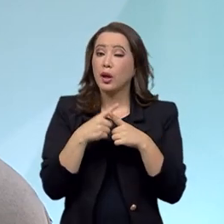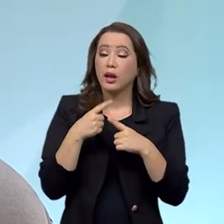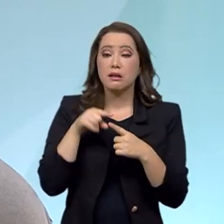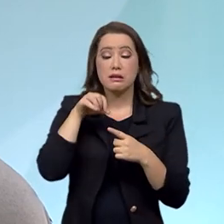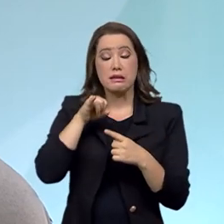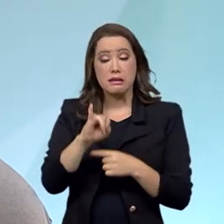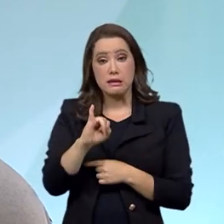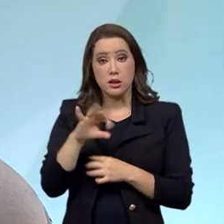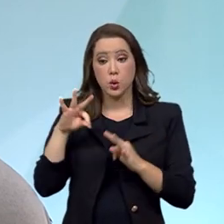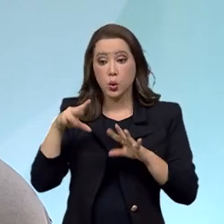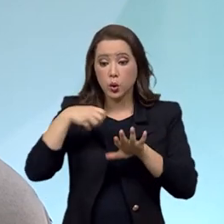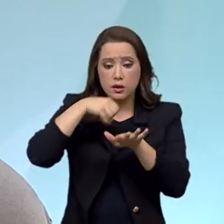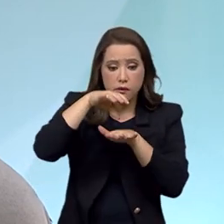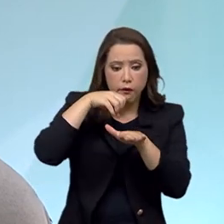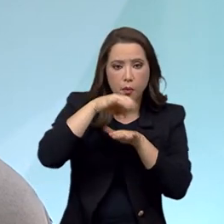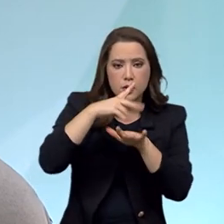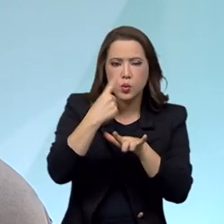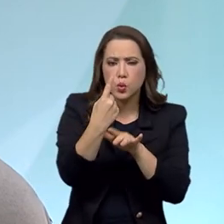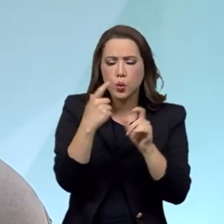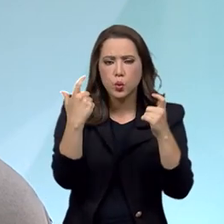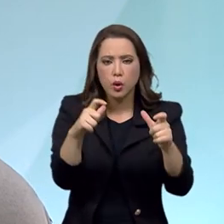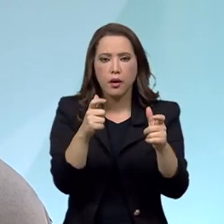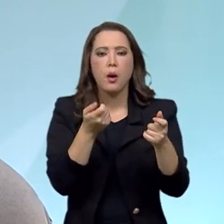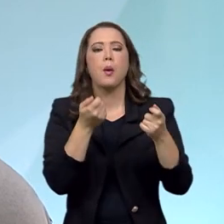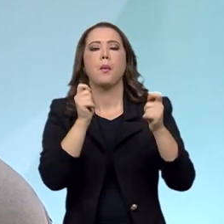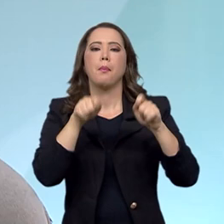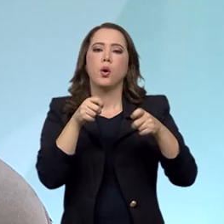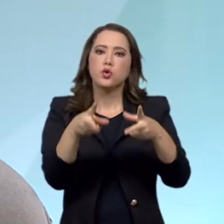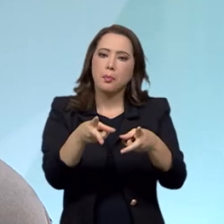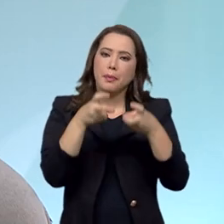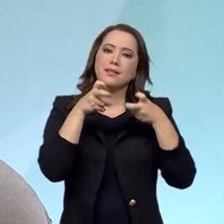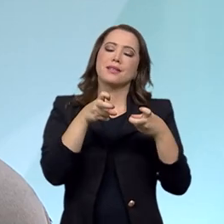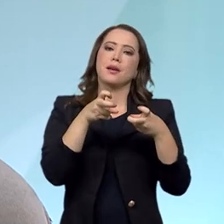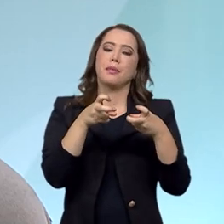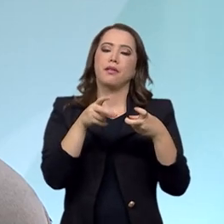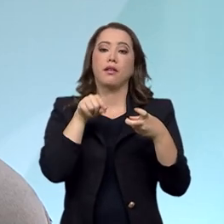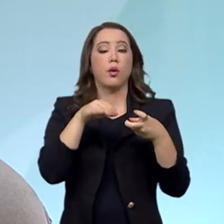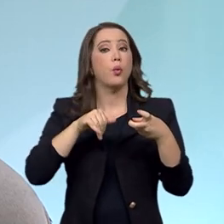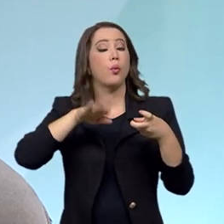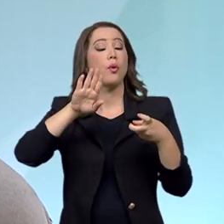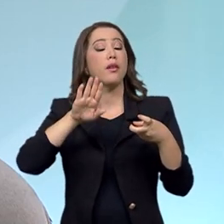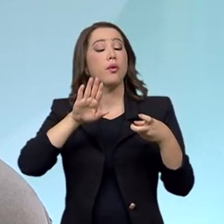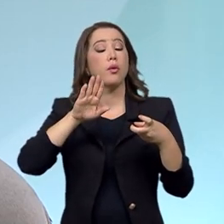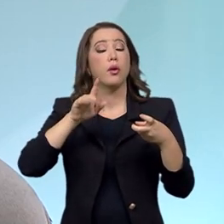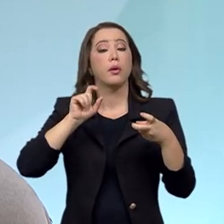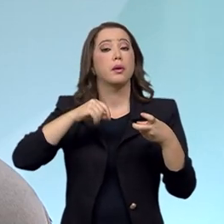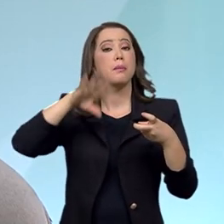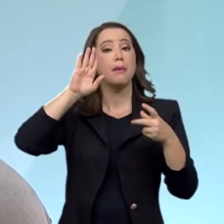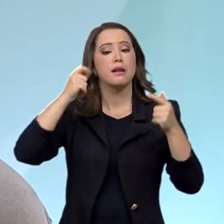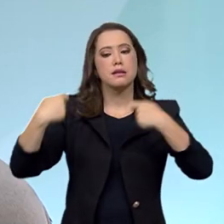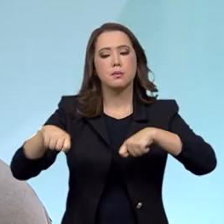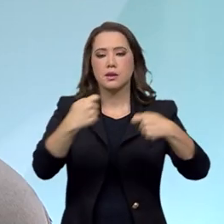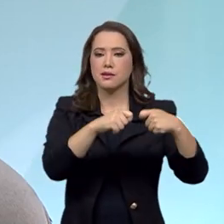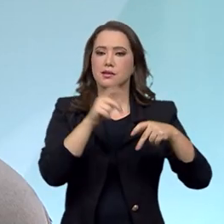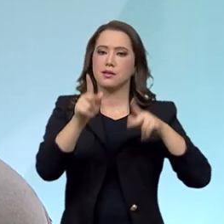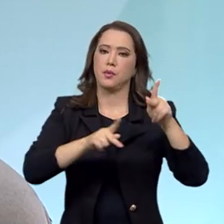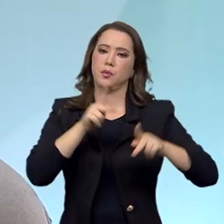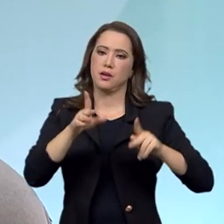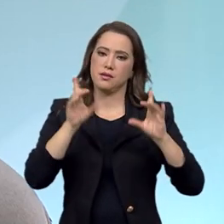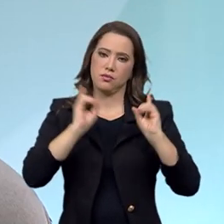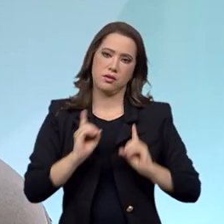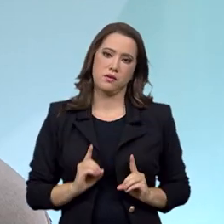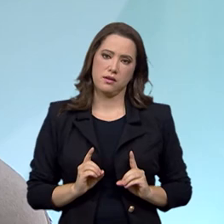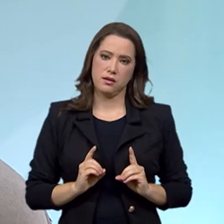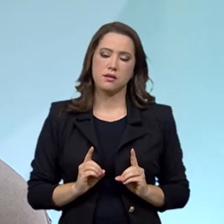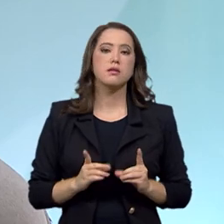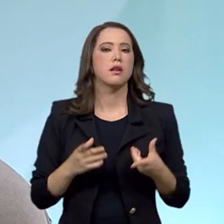único lugar, nós poderíamos identificar as principais carências da população com deficiência e das principais políticas